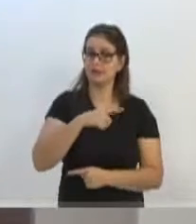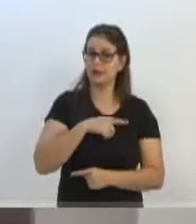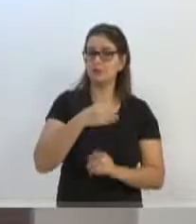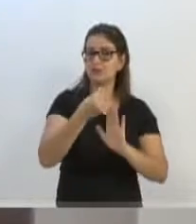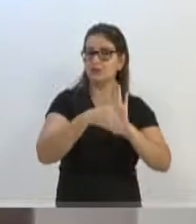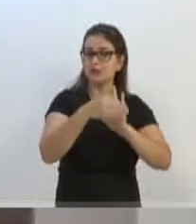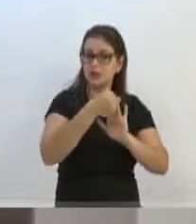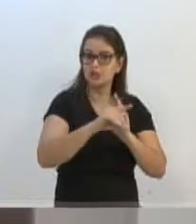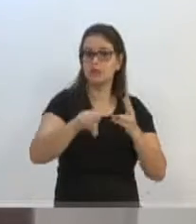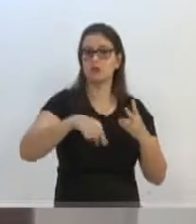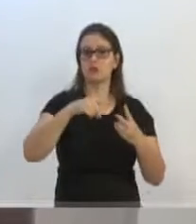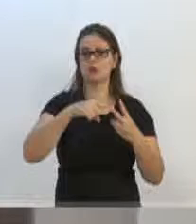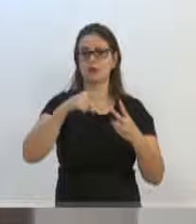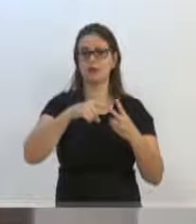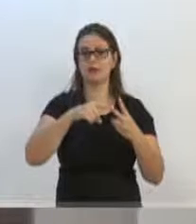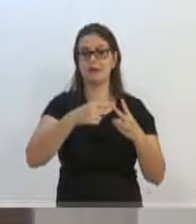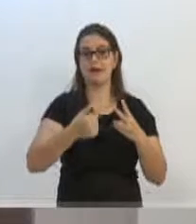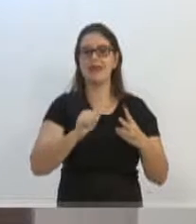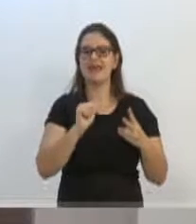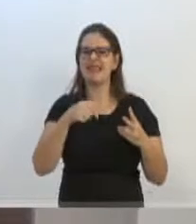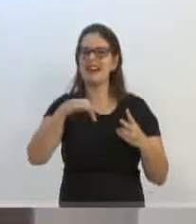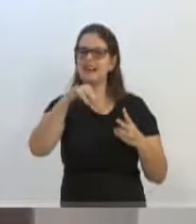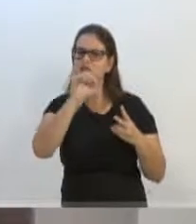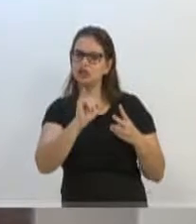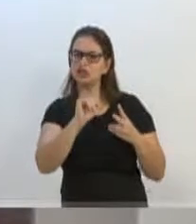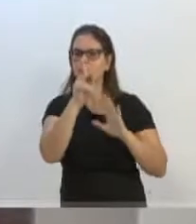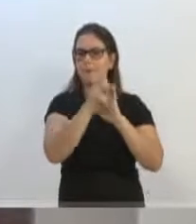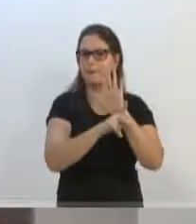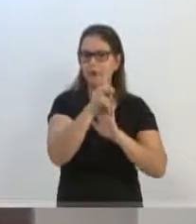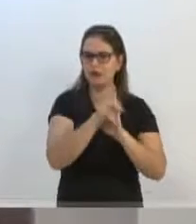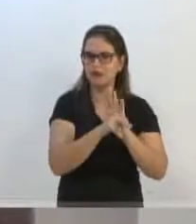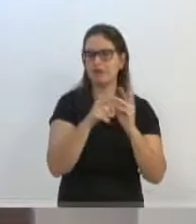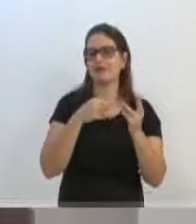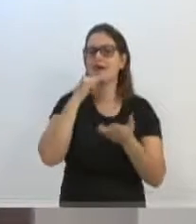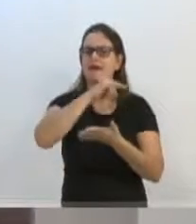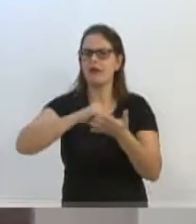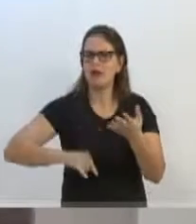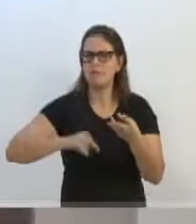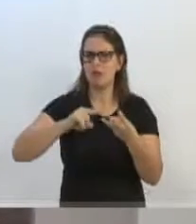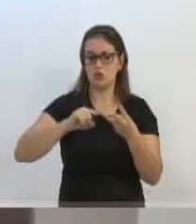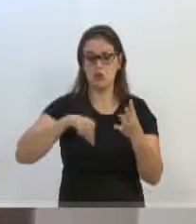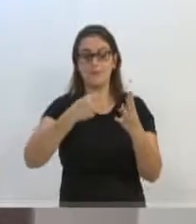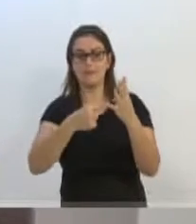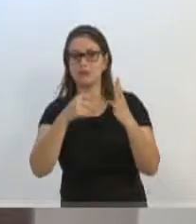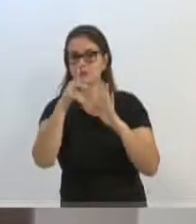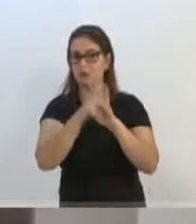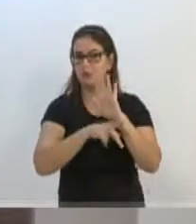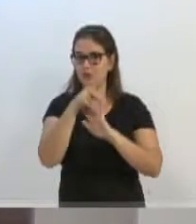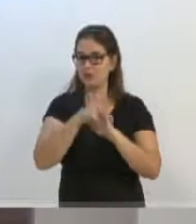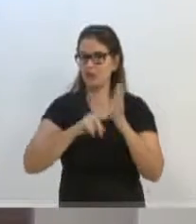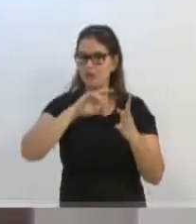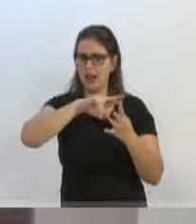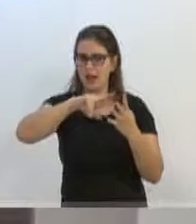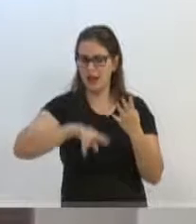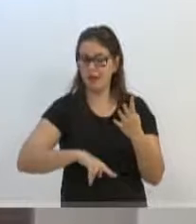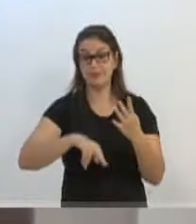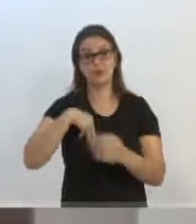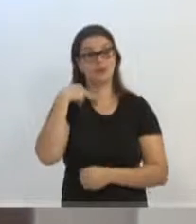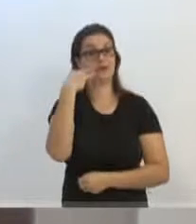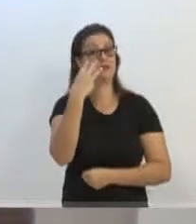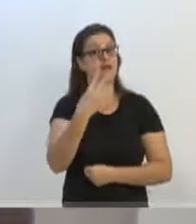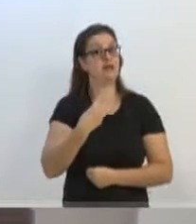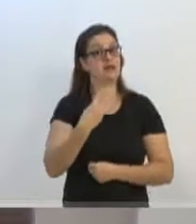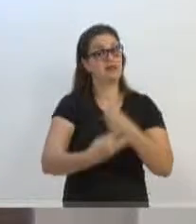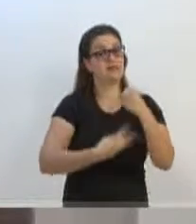indicações, nós temos os antiprojetos, nós temos requerimentos, nós temos os projetos. E, com três anos que estou aqui,